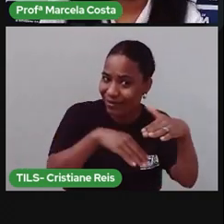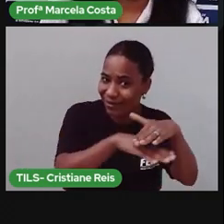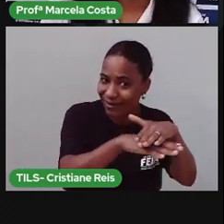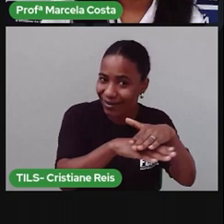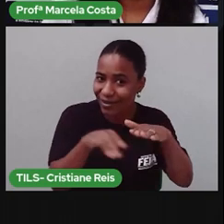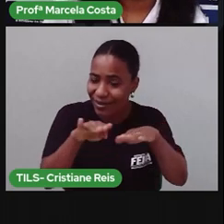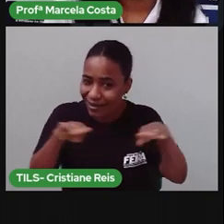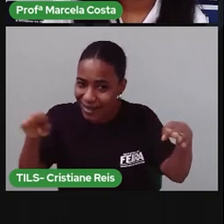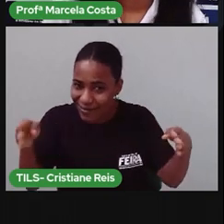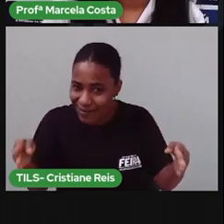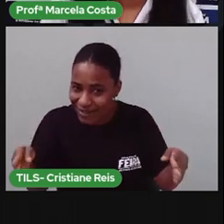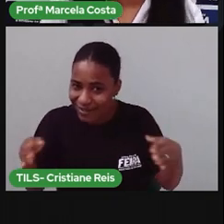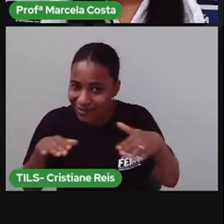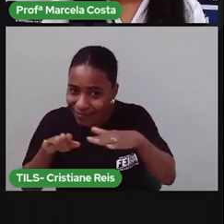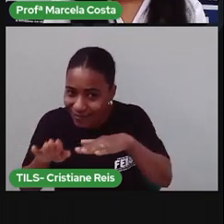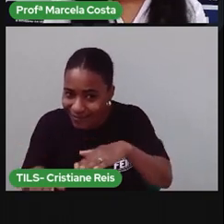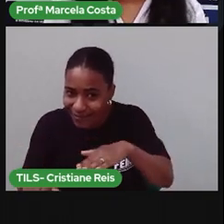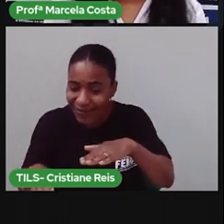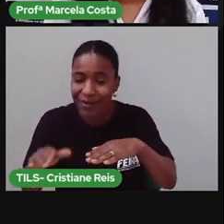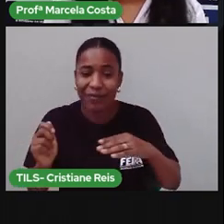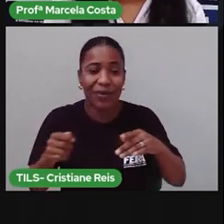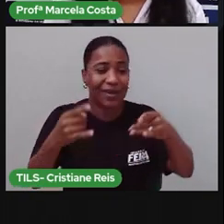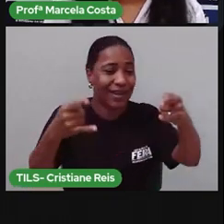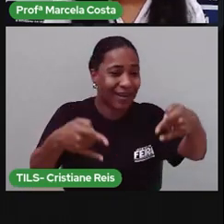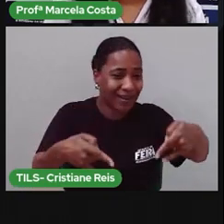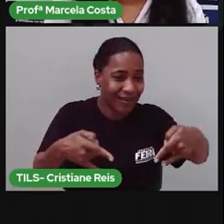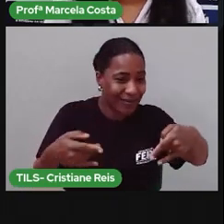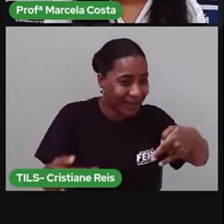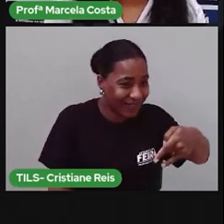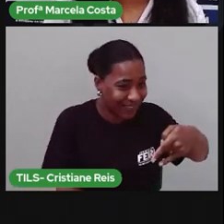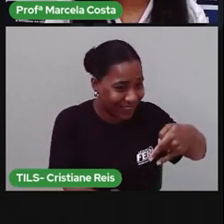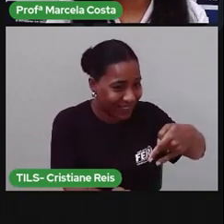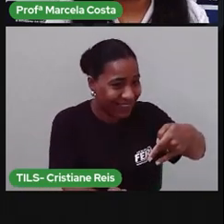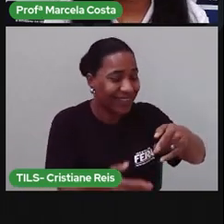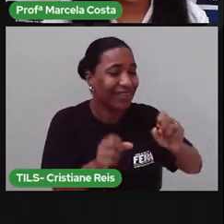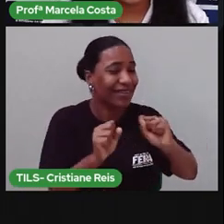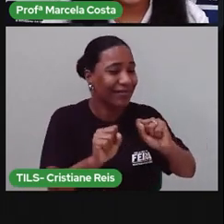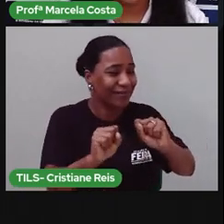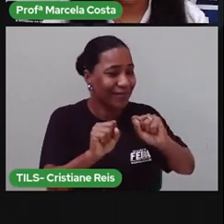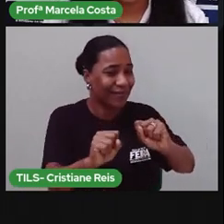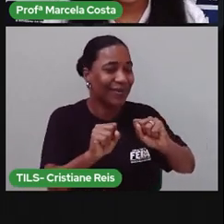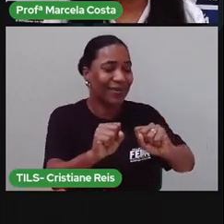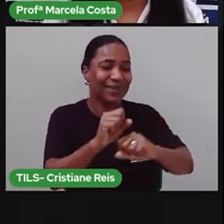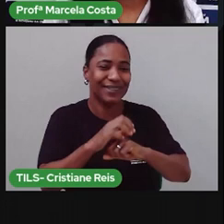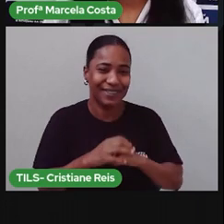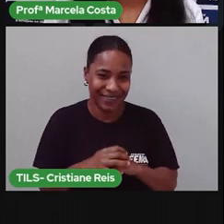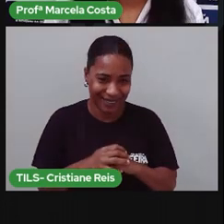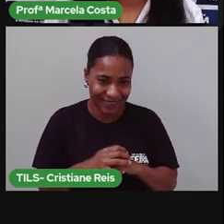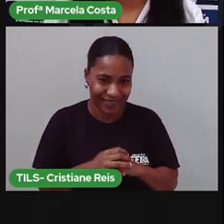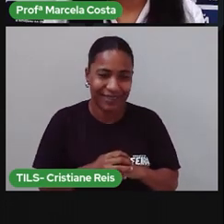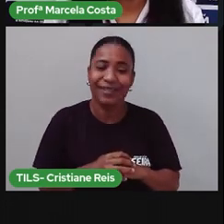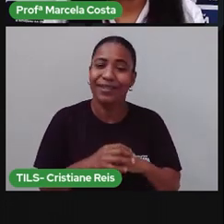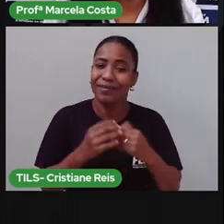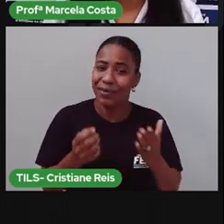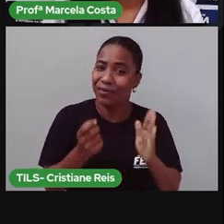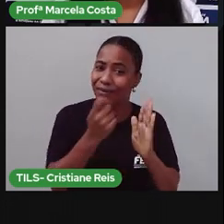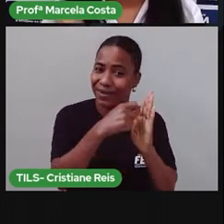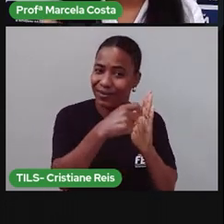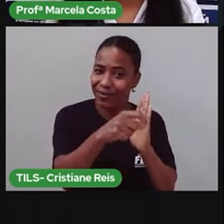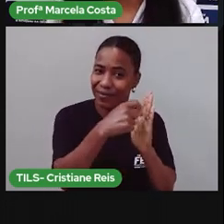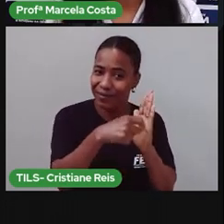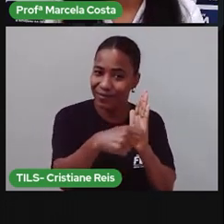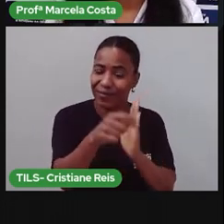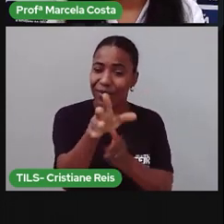mesa na cama dela Tá? Espero que você tenha conseguido acompanhar a escrita do nosso bilhete